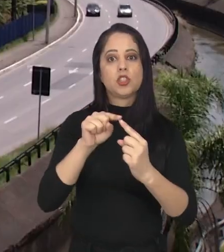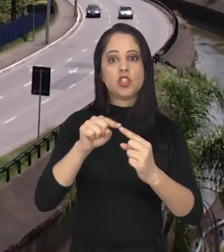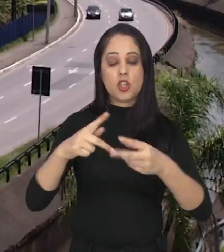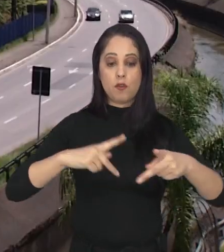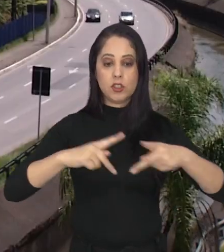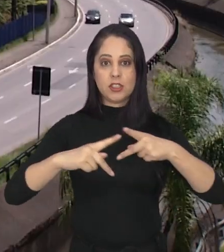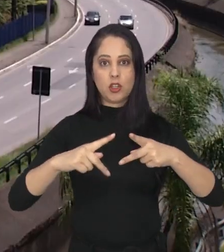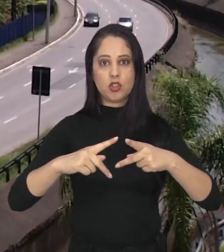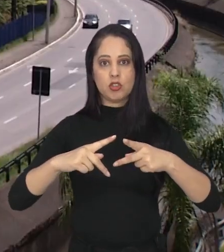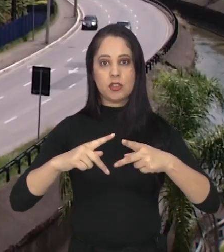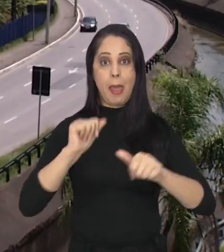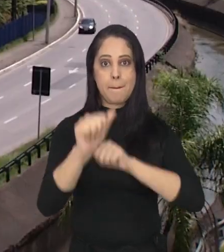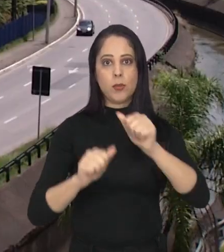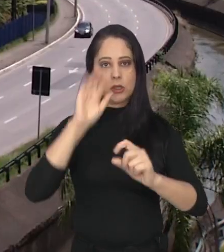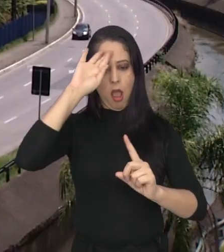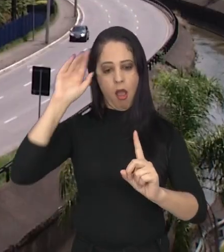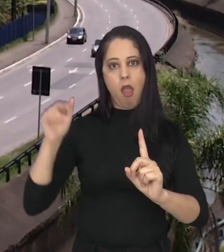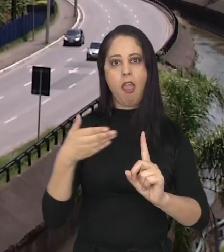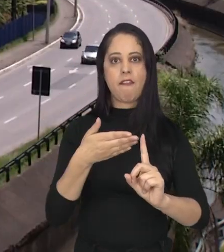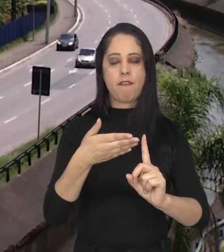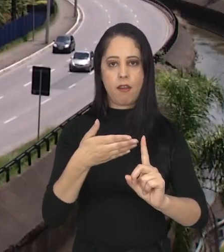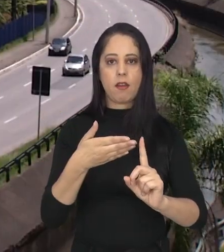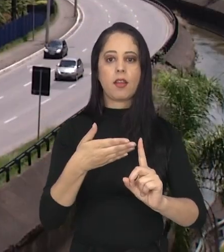cidade referência no assunto.